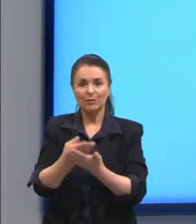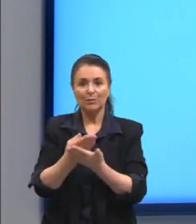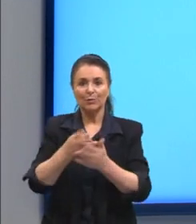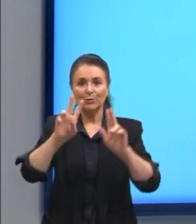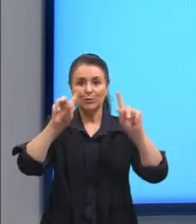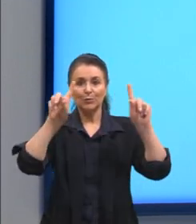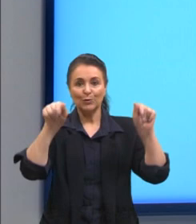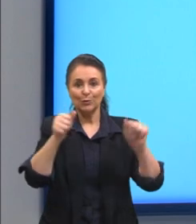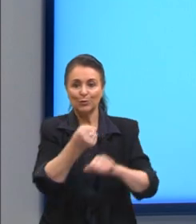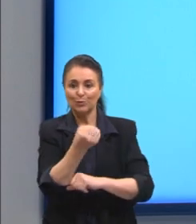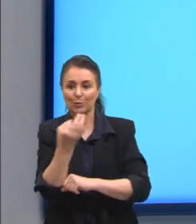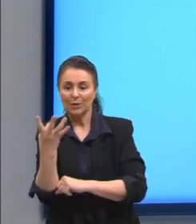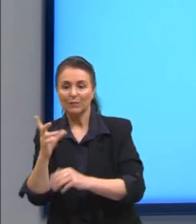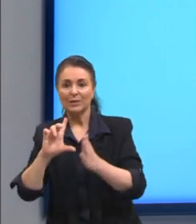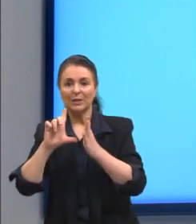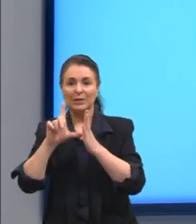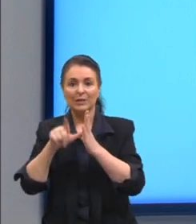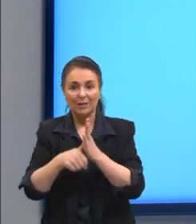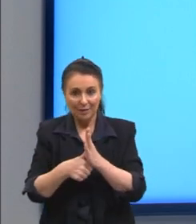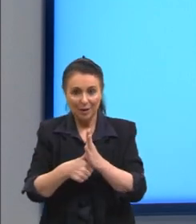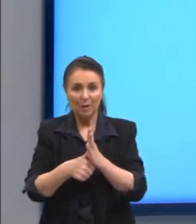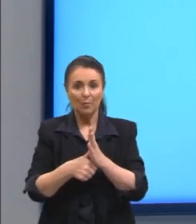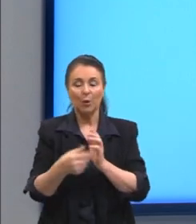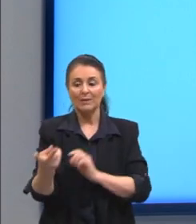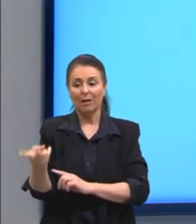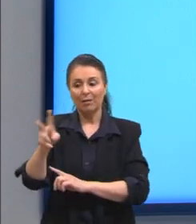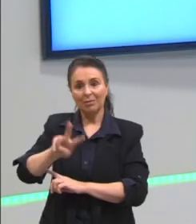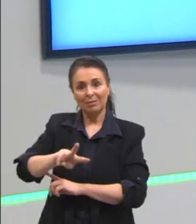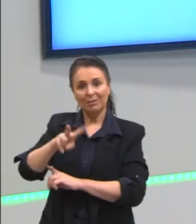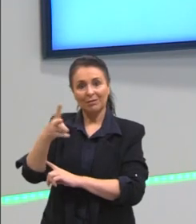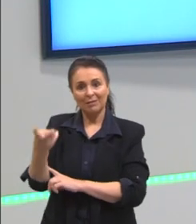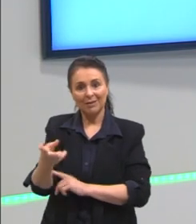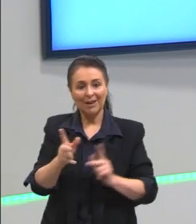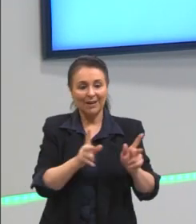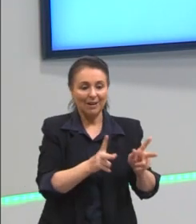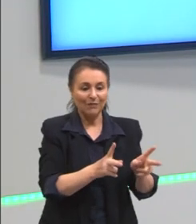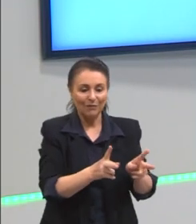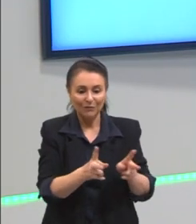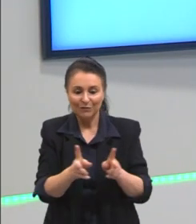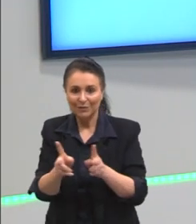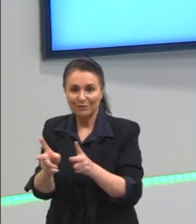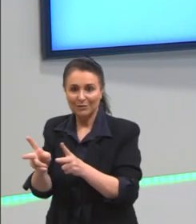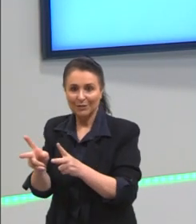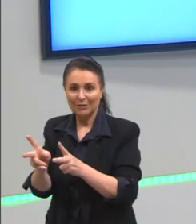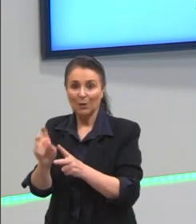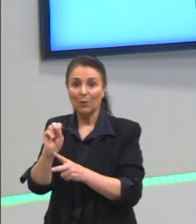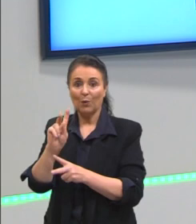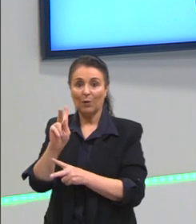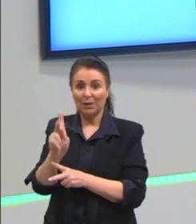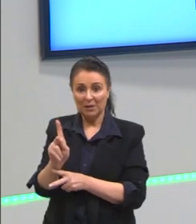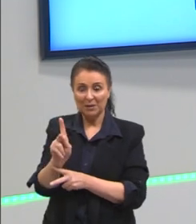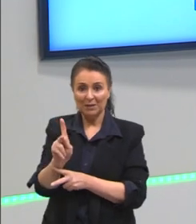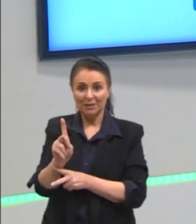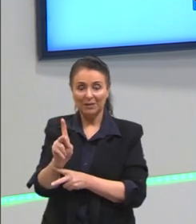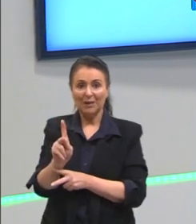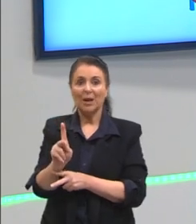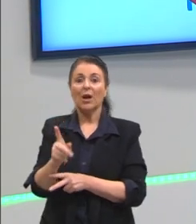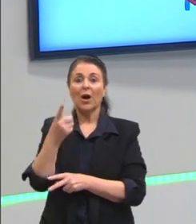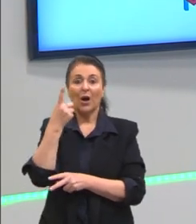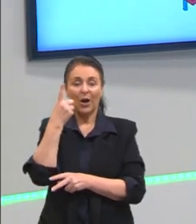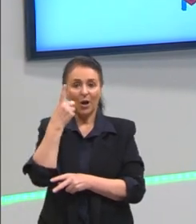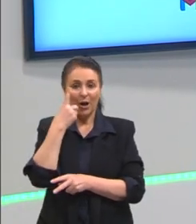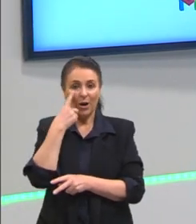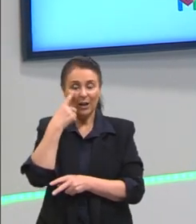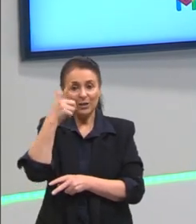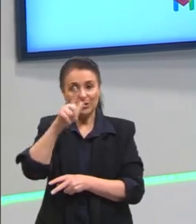e depois nós vamos estudar o caso inverso chamado então de fatoração certo gente? vou deixar aqui para vocês